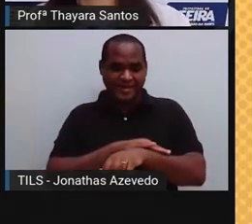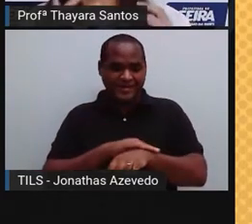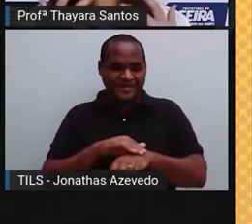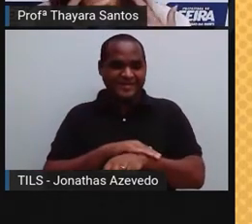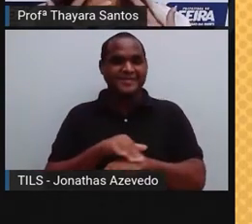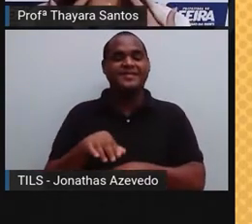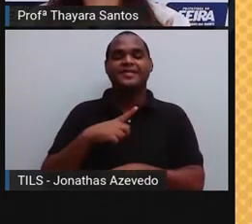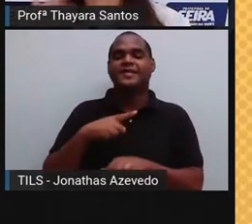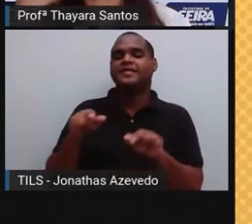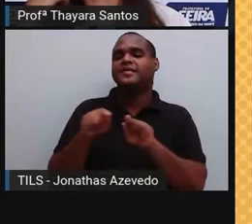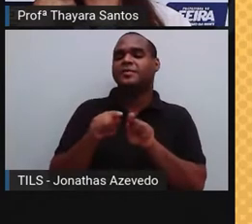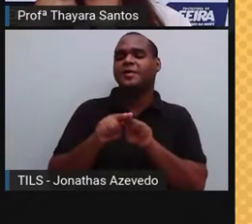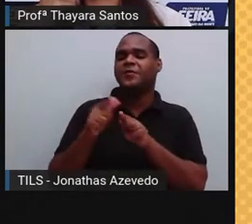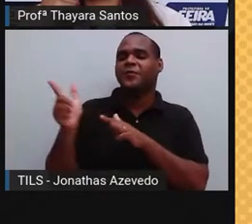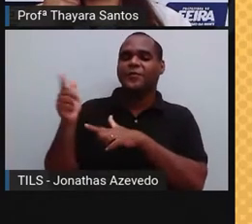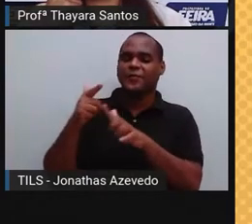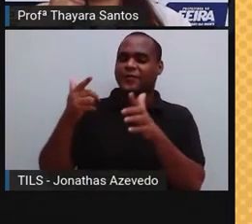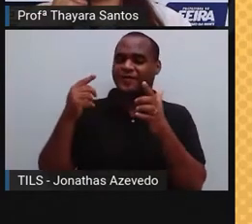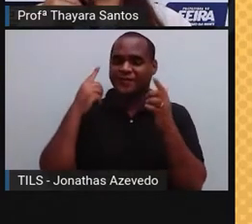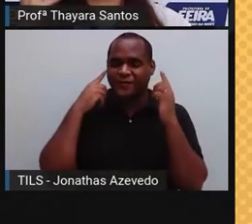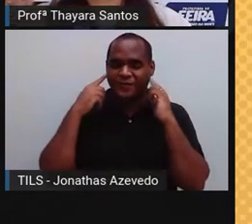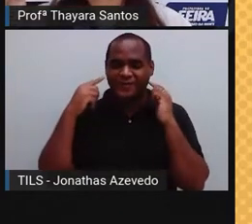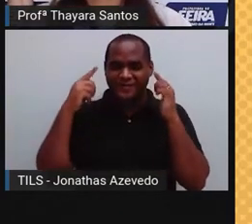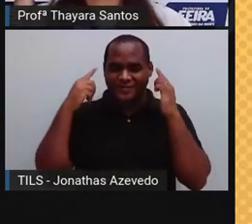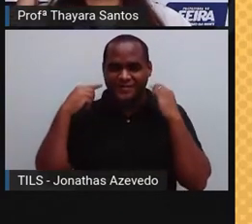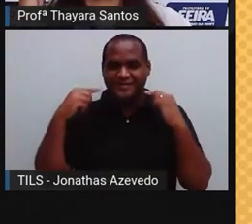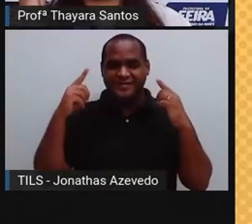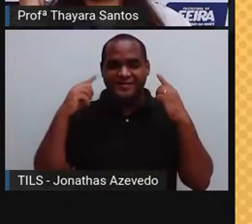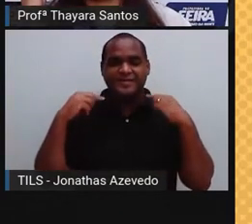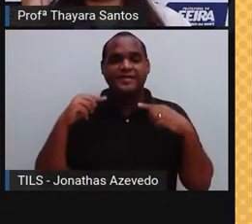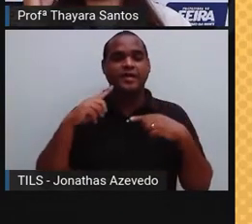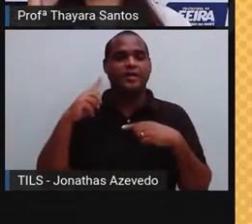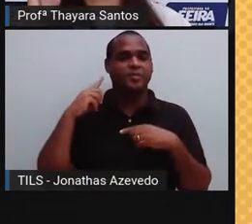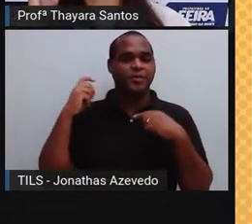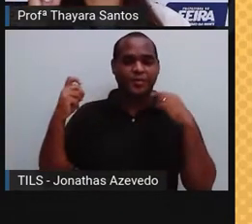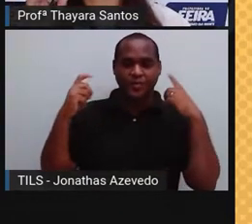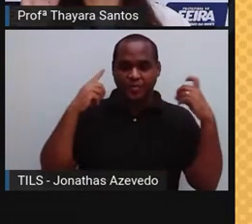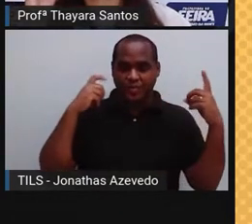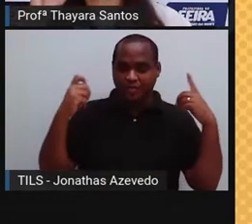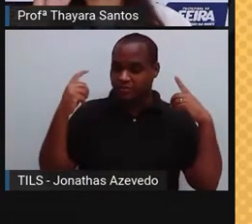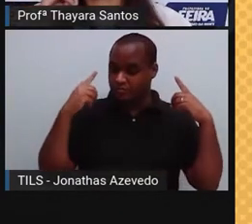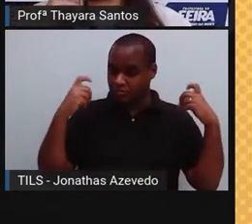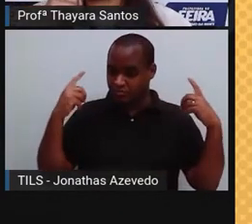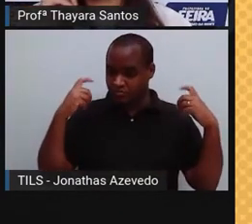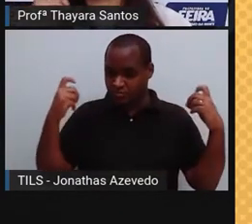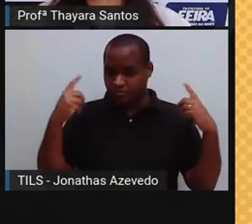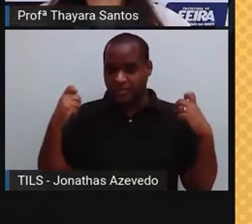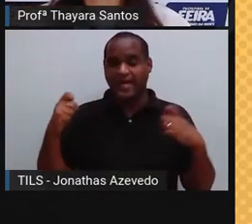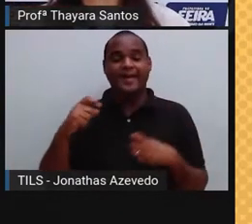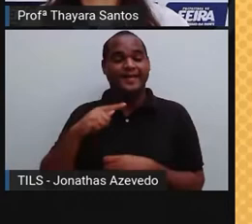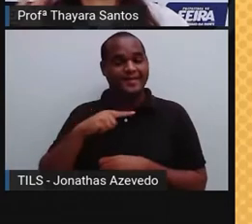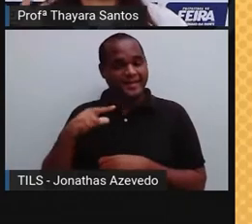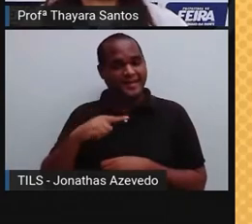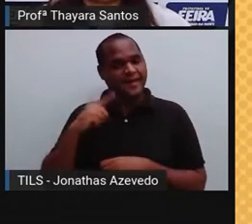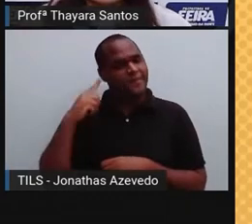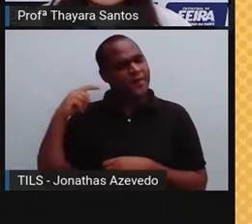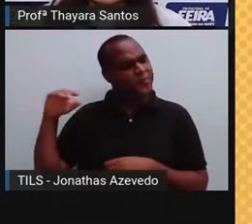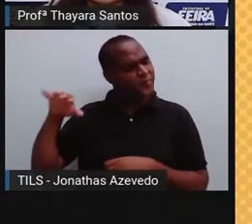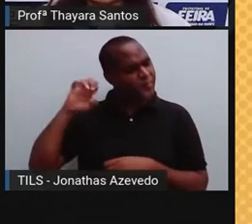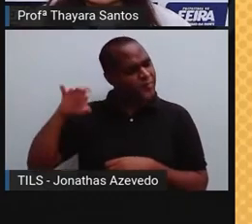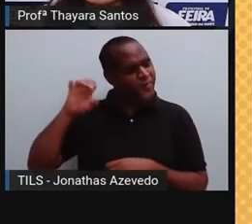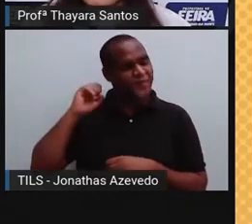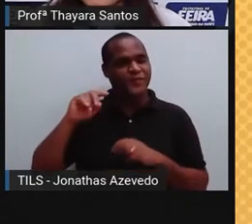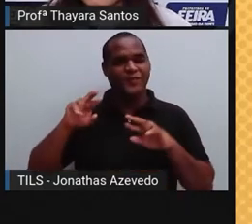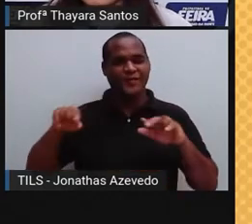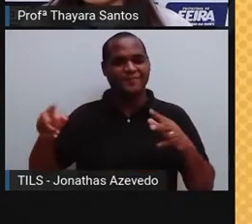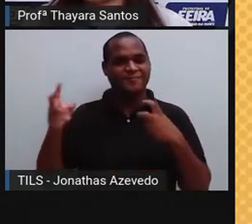quanto também no nosso ouvido. As ondas sonoras chegam até a gente, e esses mecanorreceptores percebem